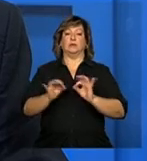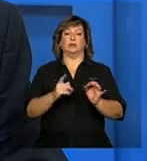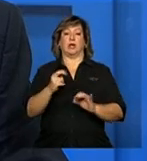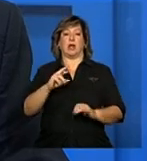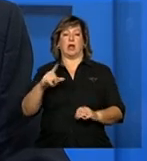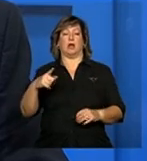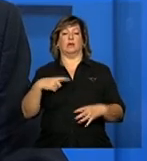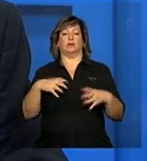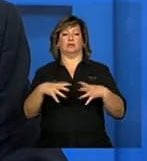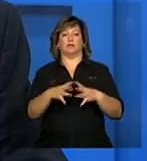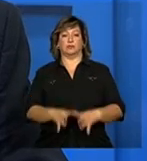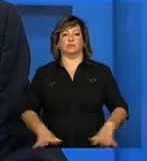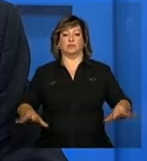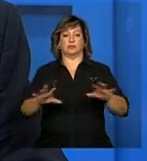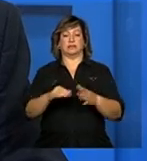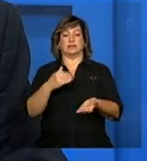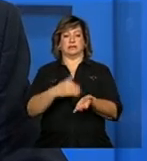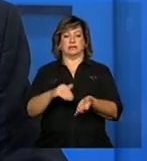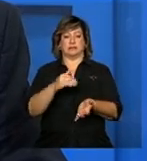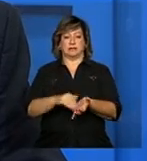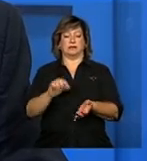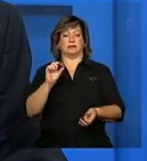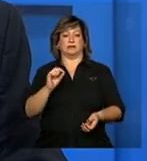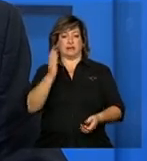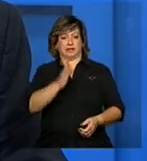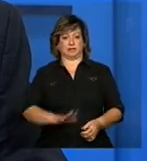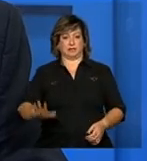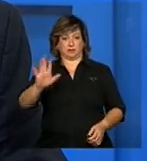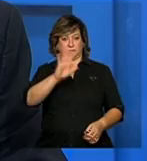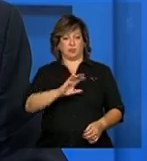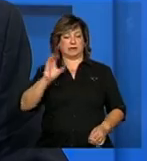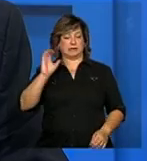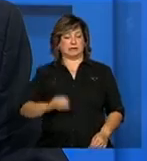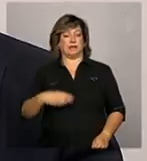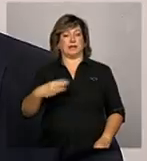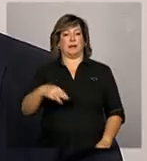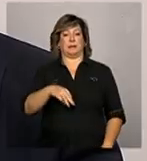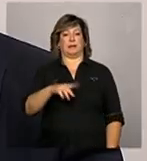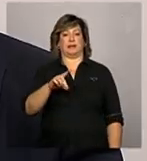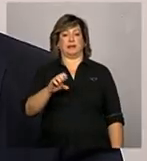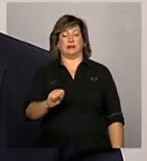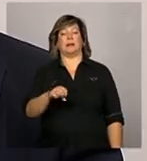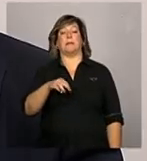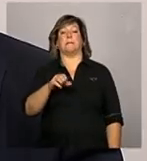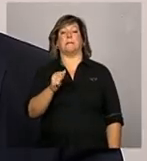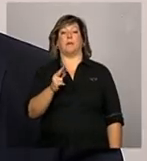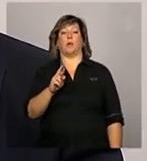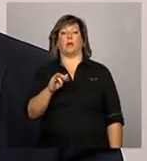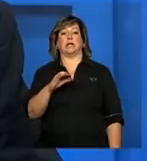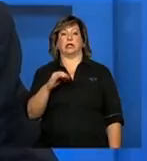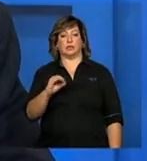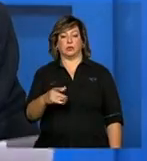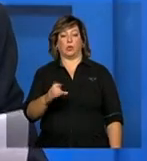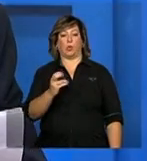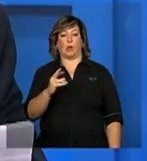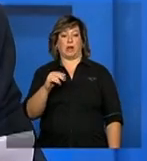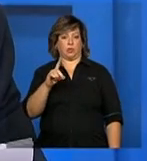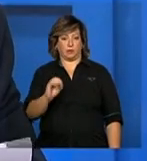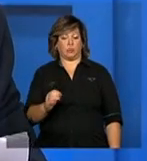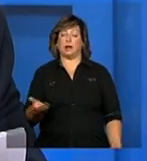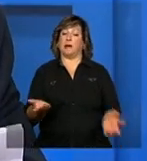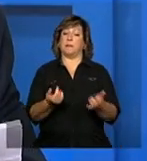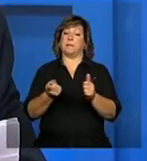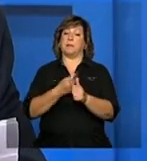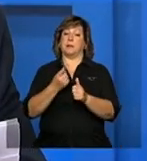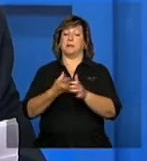descentralizada da Secretaria Nacional de Renda de Cidadania do MDS Maurício Fleury Curado e a primeira pergunta